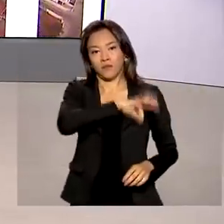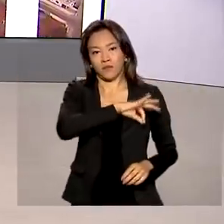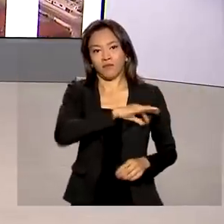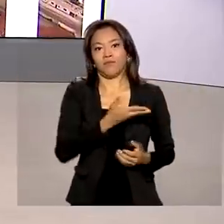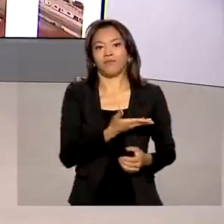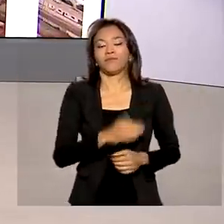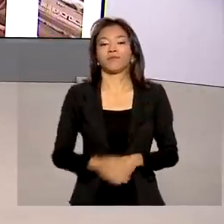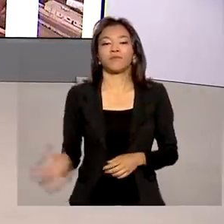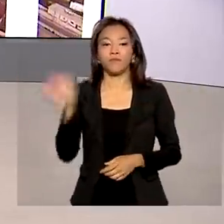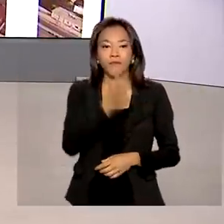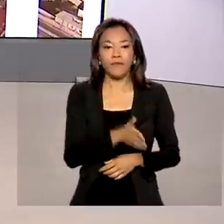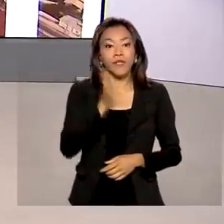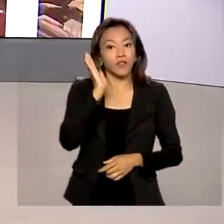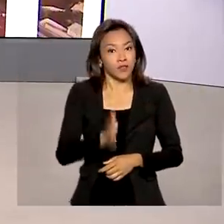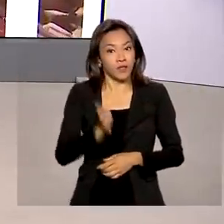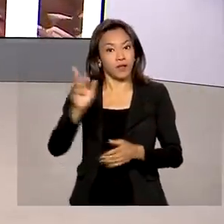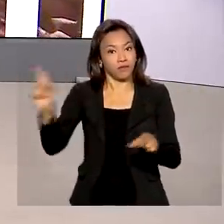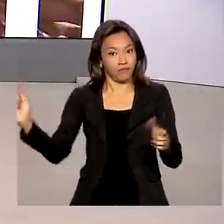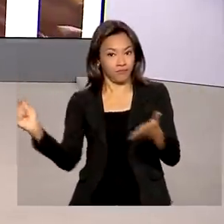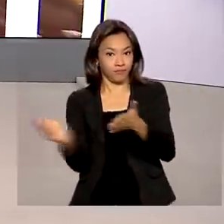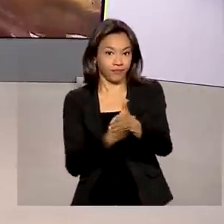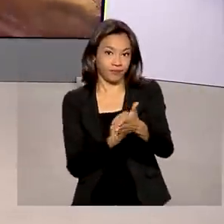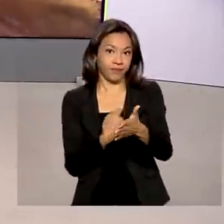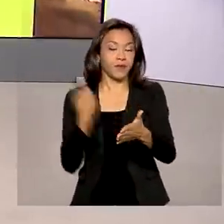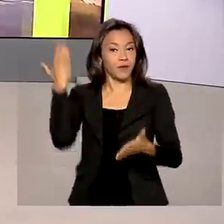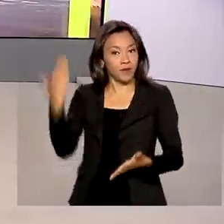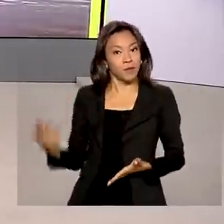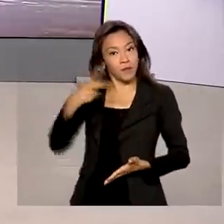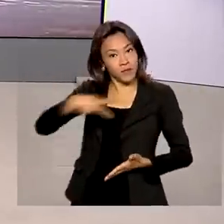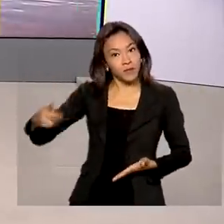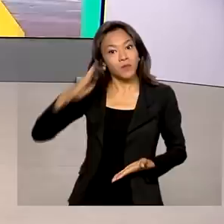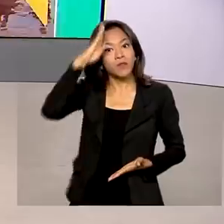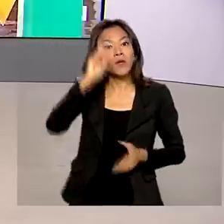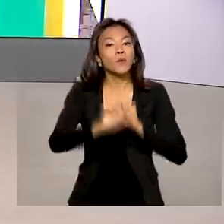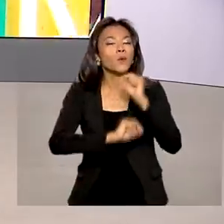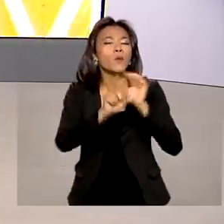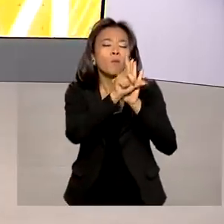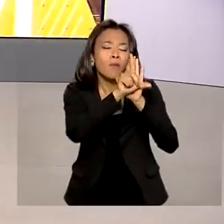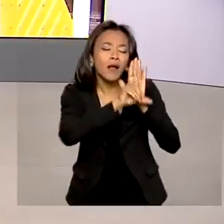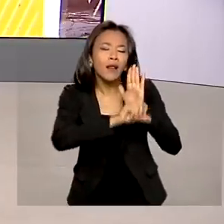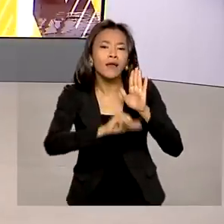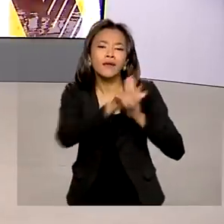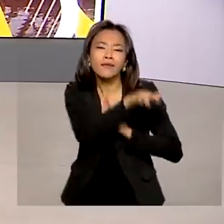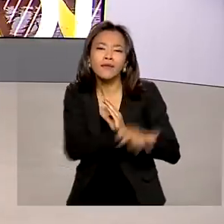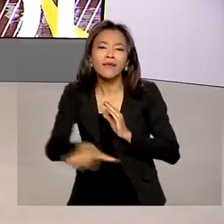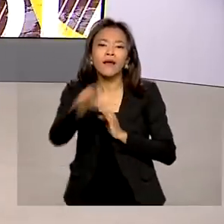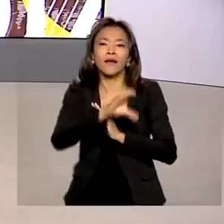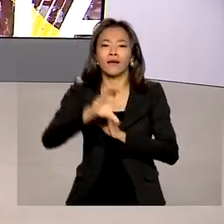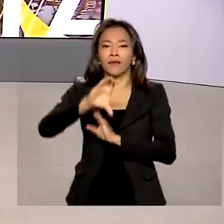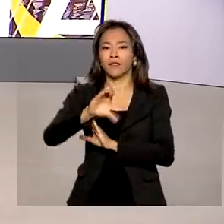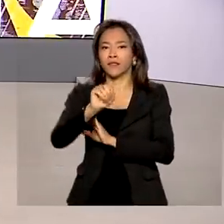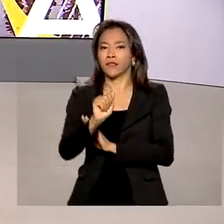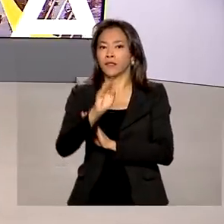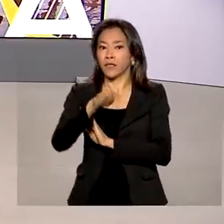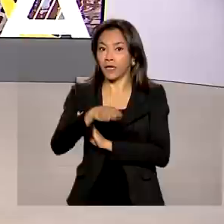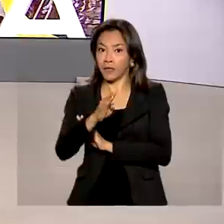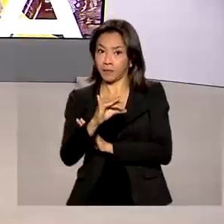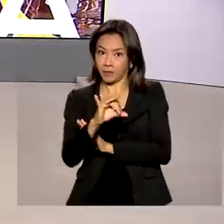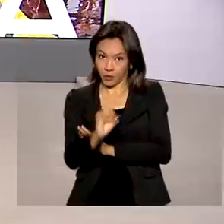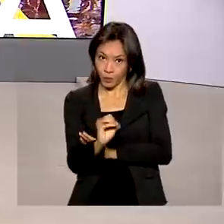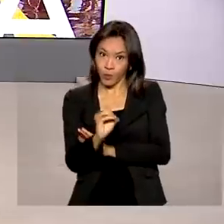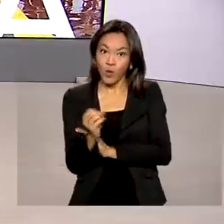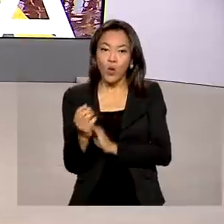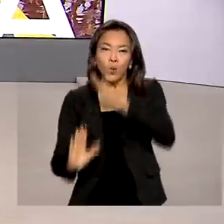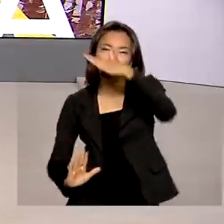Sancionada pelo presidente Jair Bolsonaro, a nova lei que moderniza o mercado de câmbio e de capitais estrangeiros. O limite de